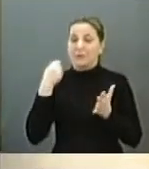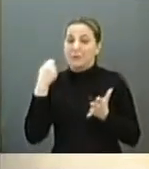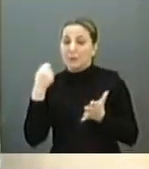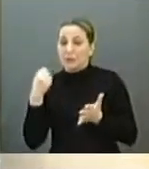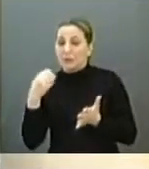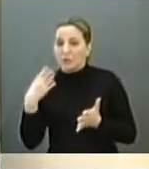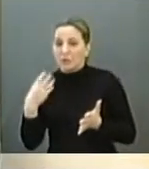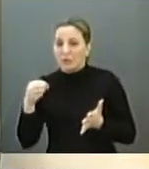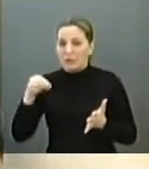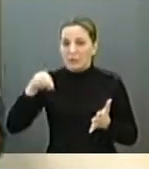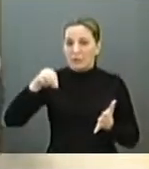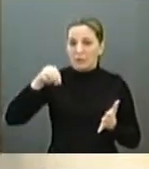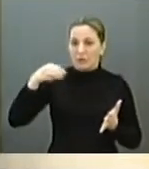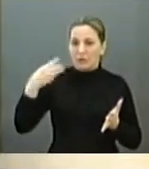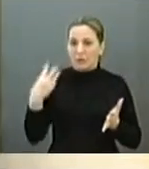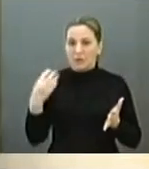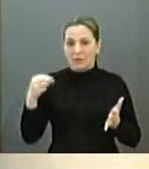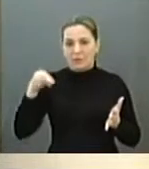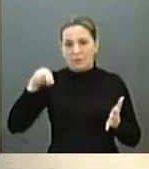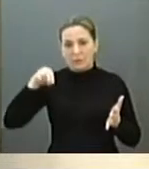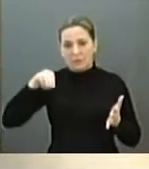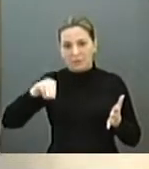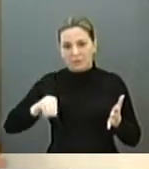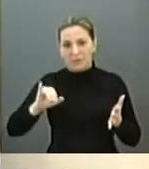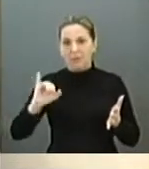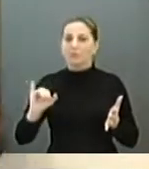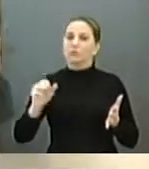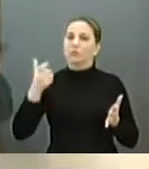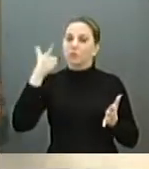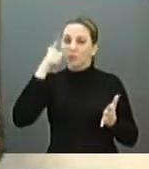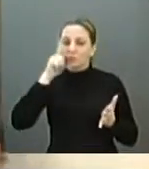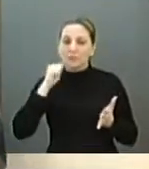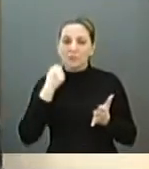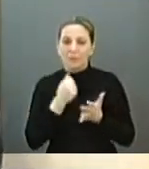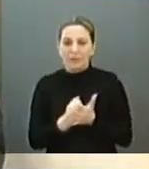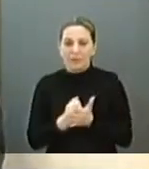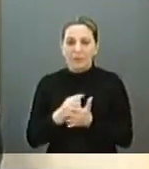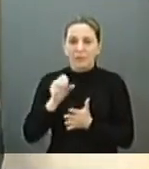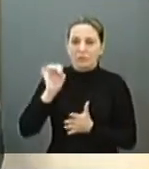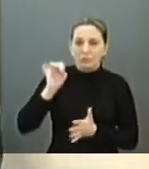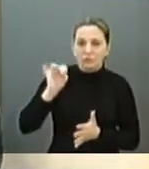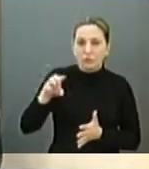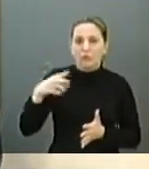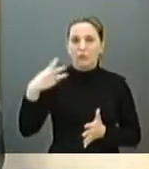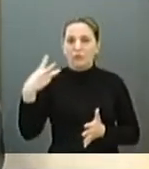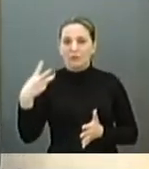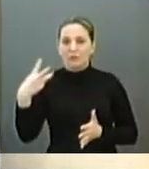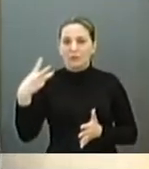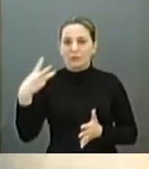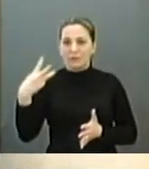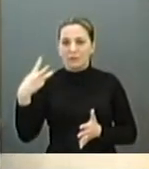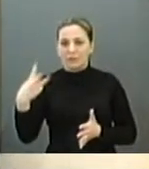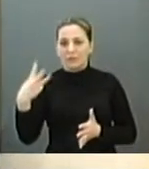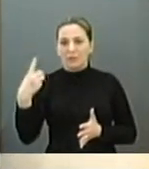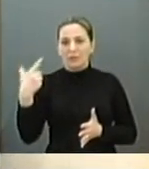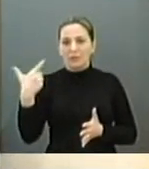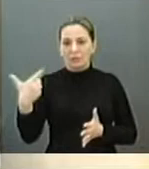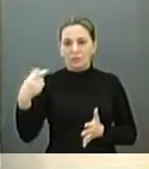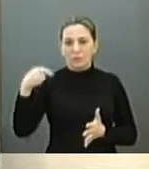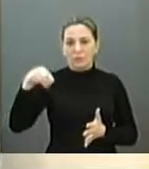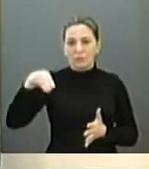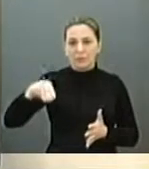40 milhões e consegue pagar apenas 32 milhões.